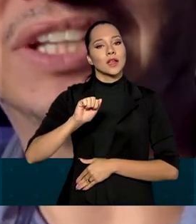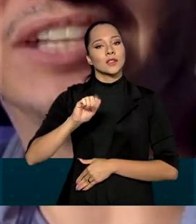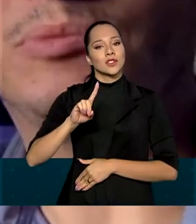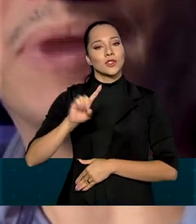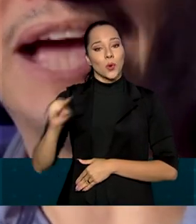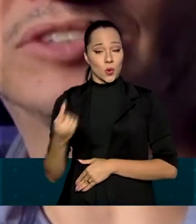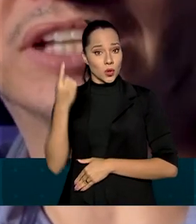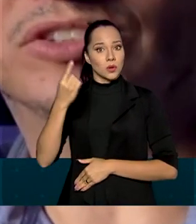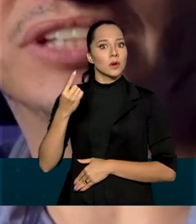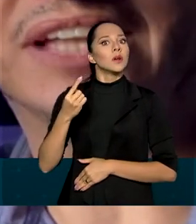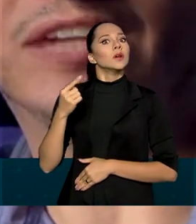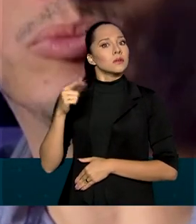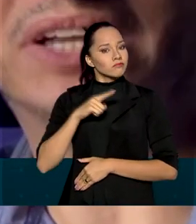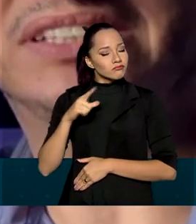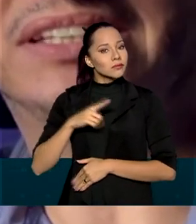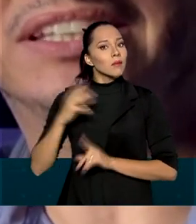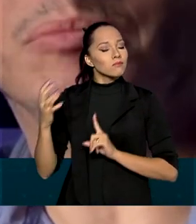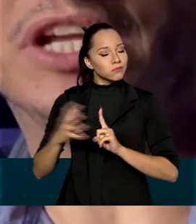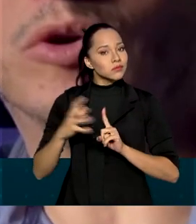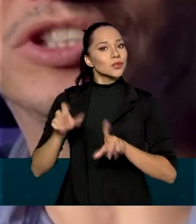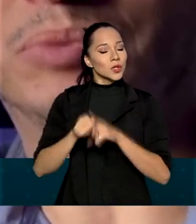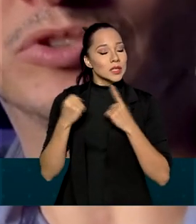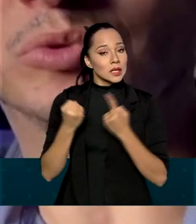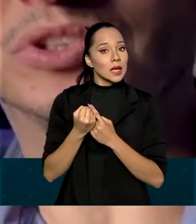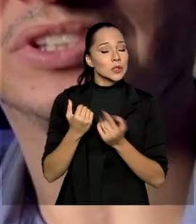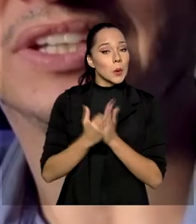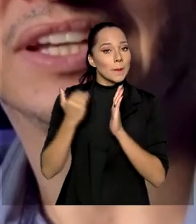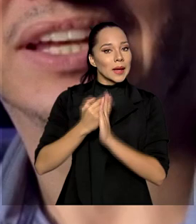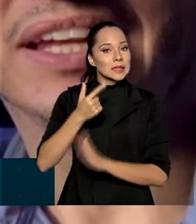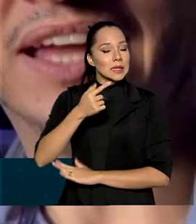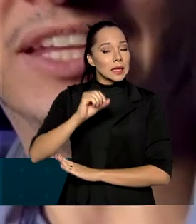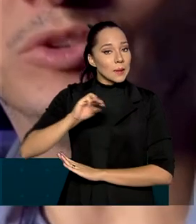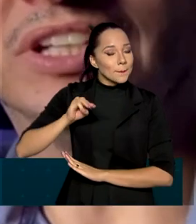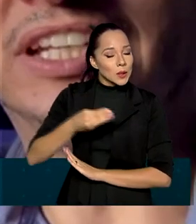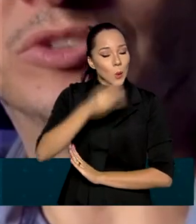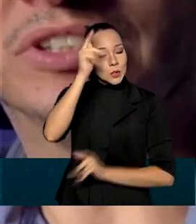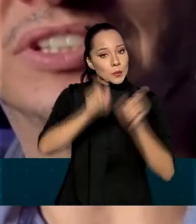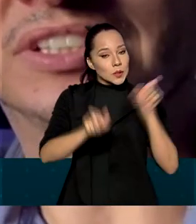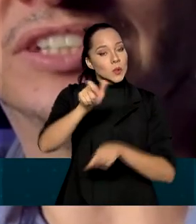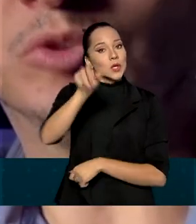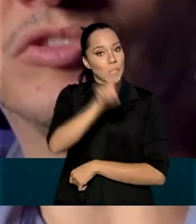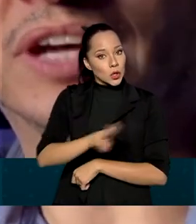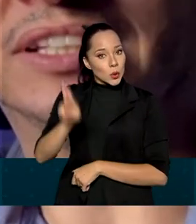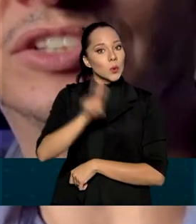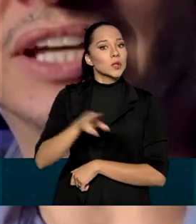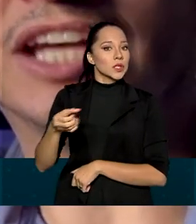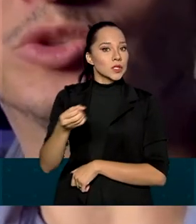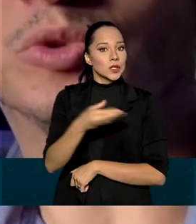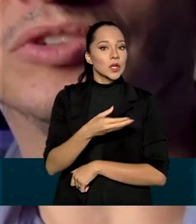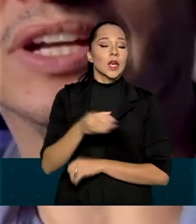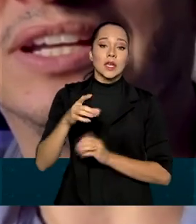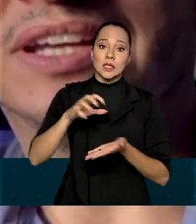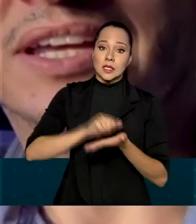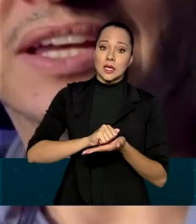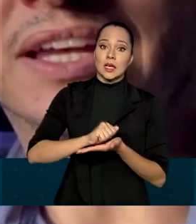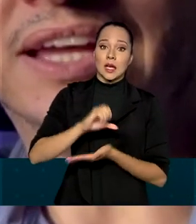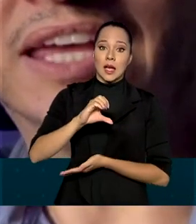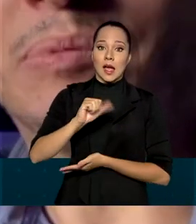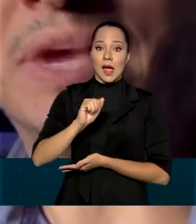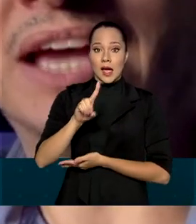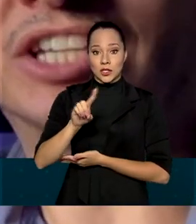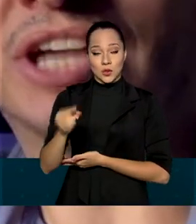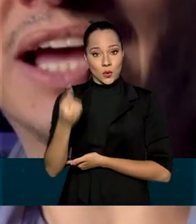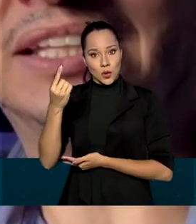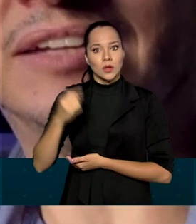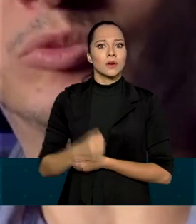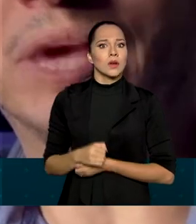projeto de grande impacto na sociedade, com mais de 70 milhões de pessoas que utilizam esse novo Cadastro Único. É